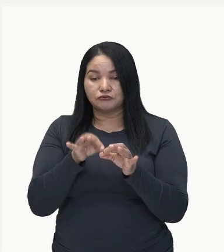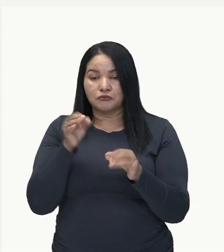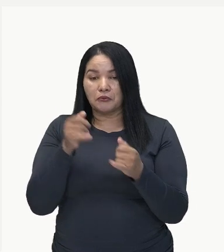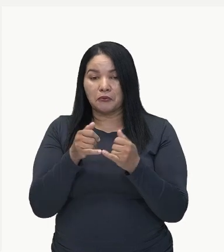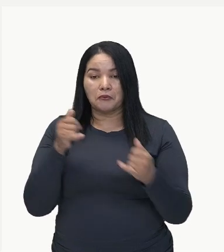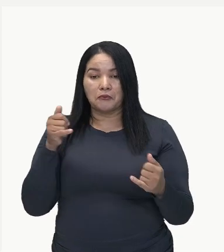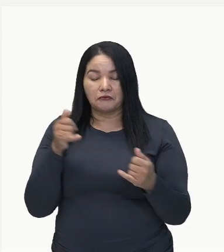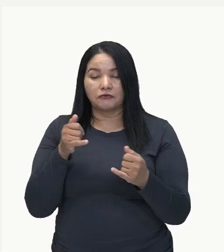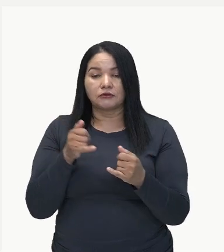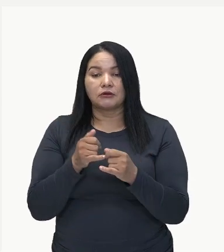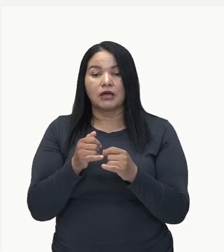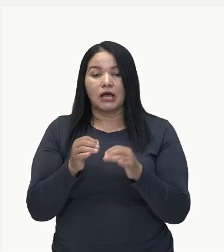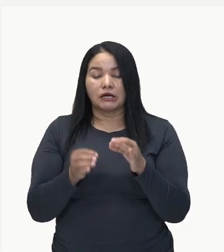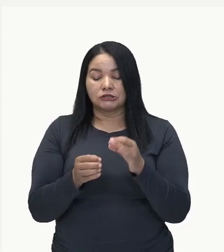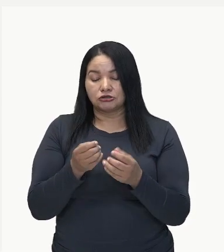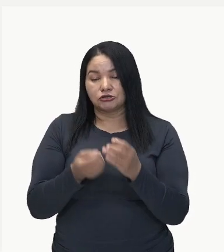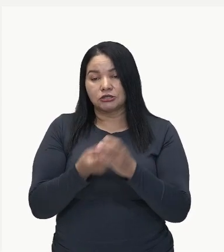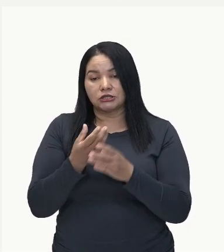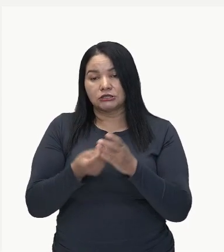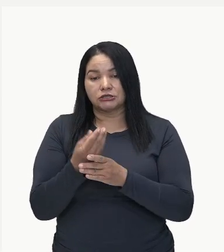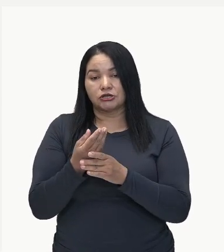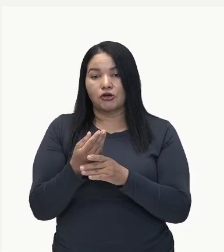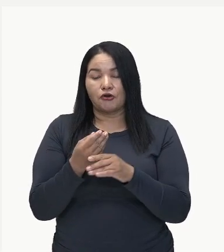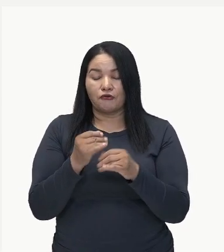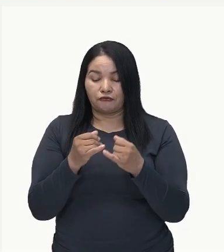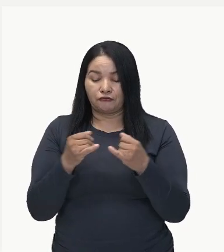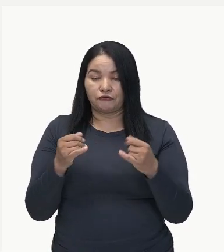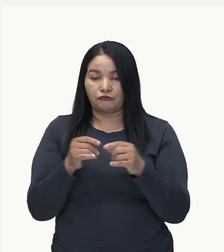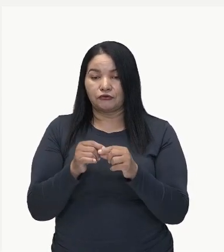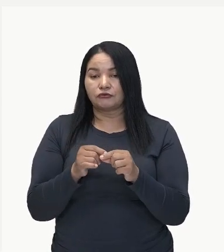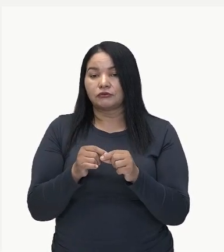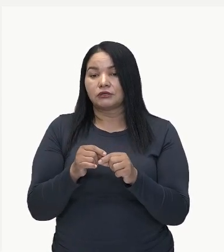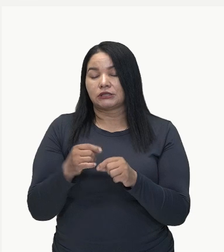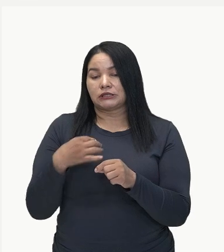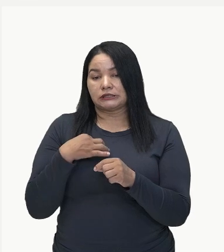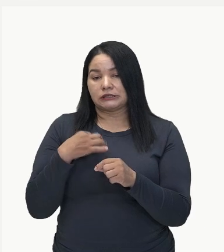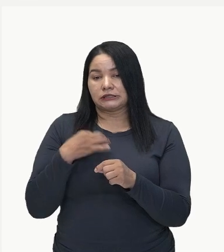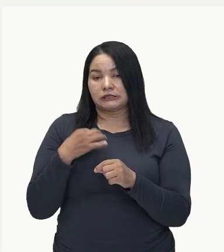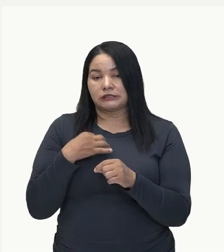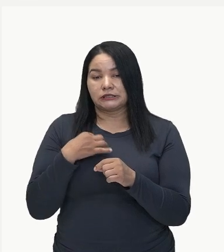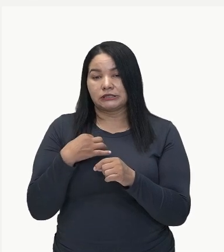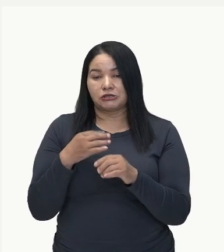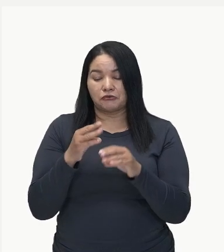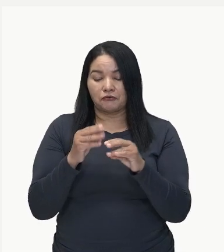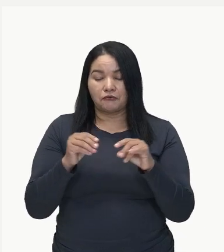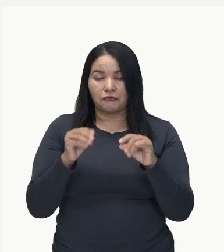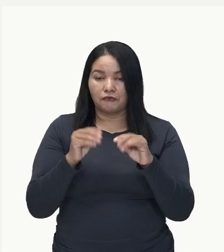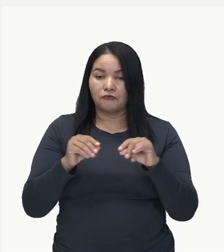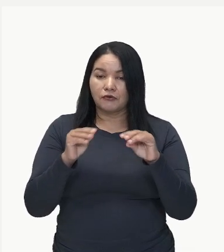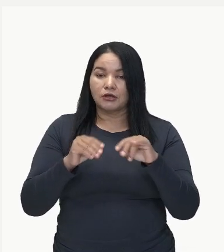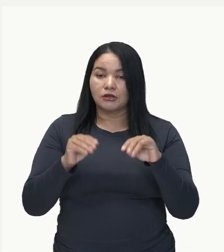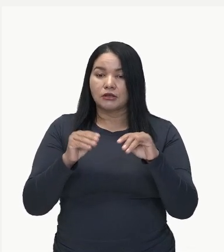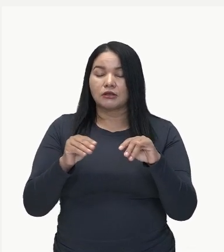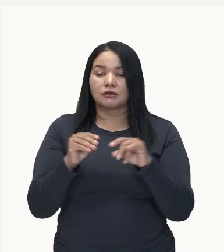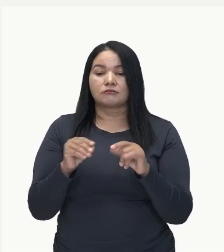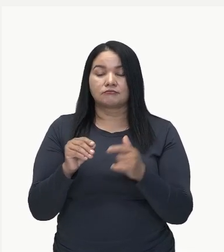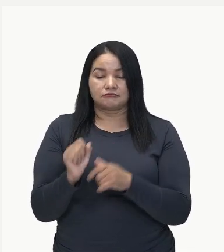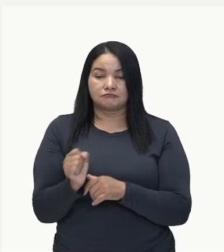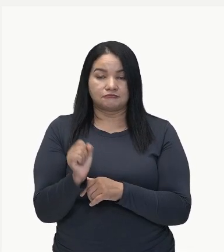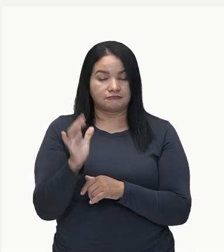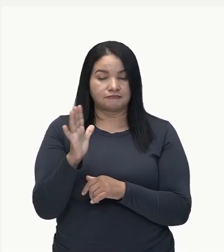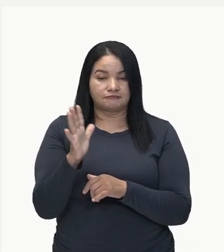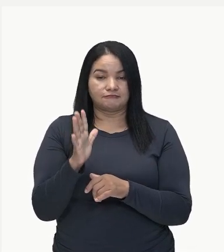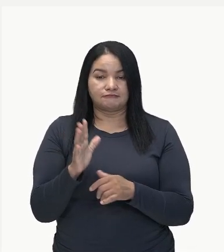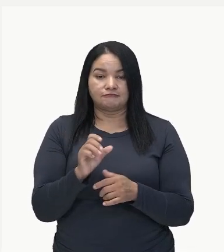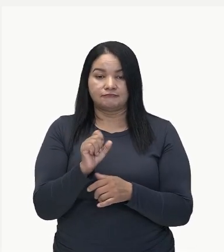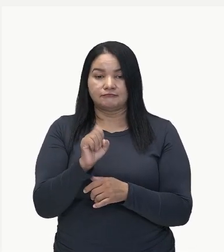daí que se desenvolve então o fio da seda, que é um dos tecidos mais caros que a gente tem